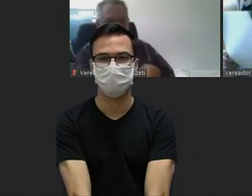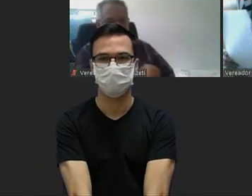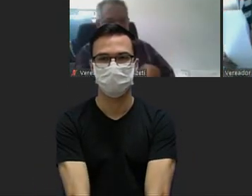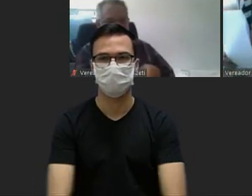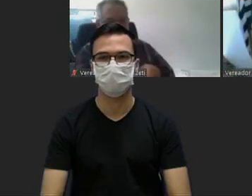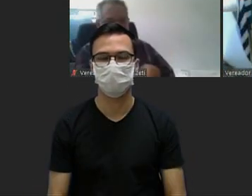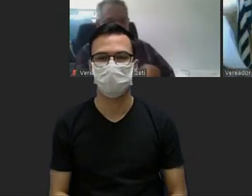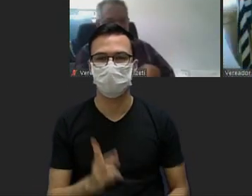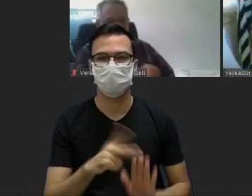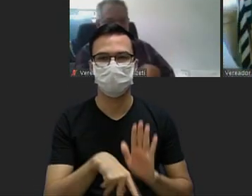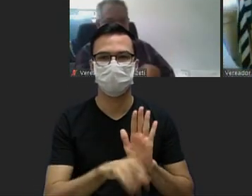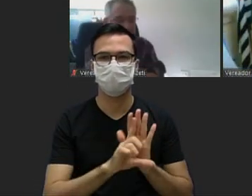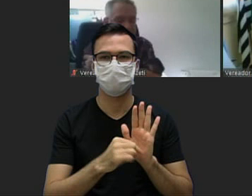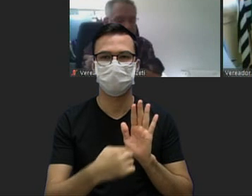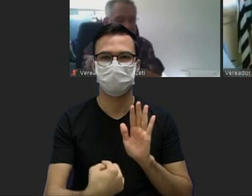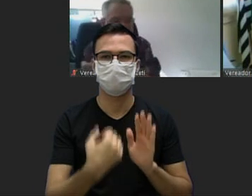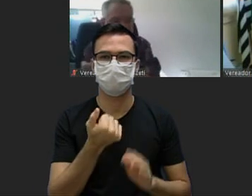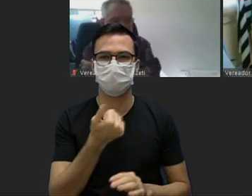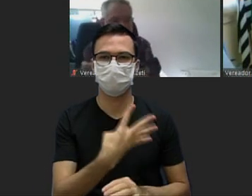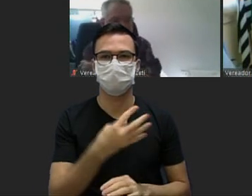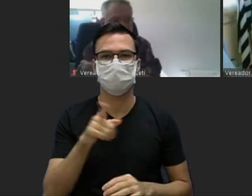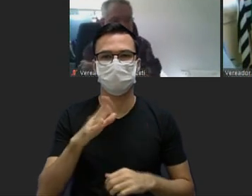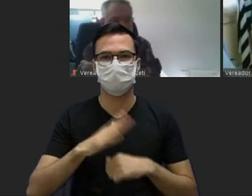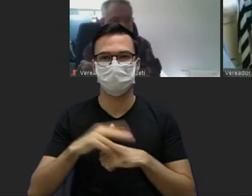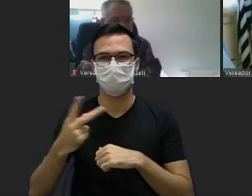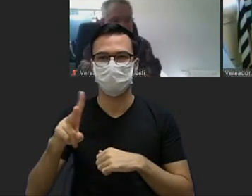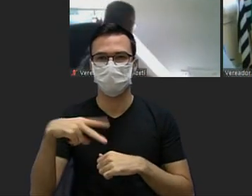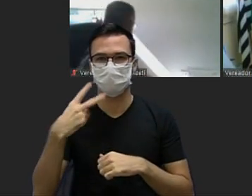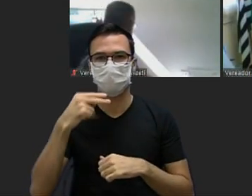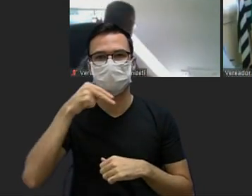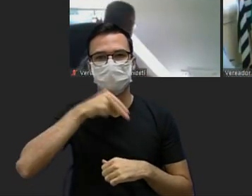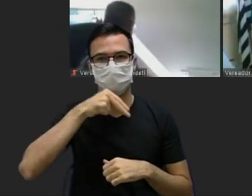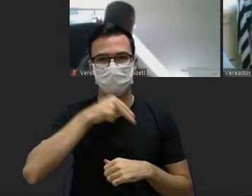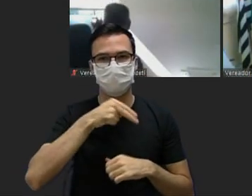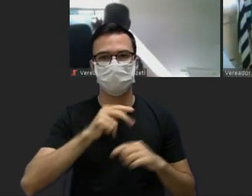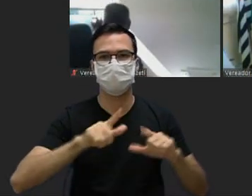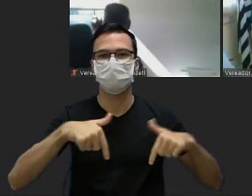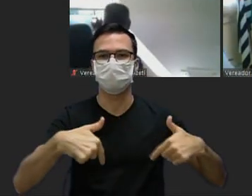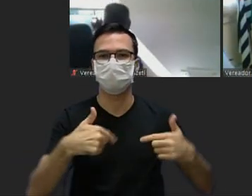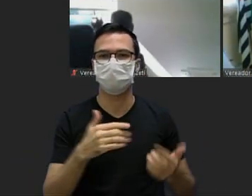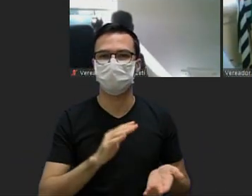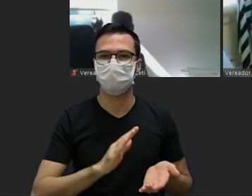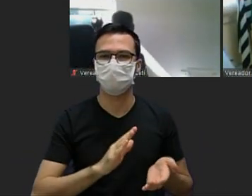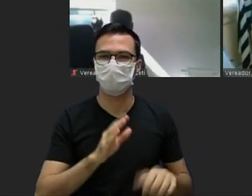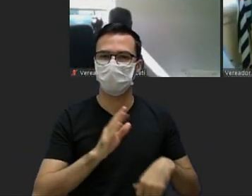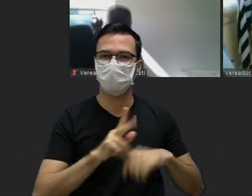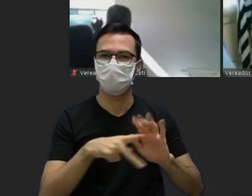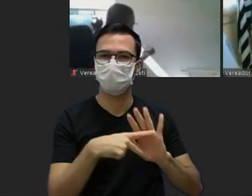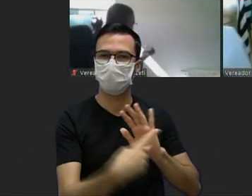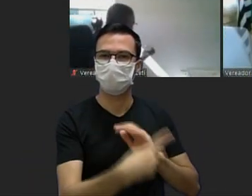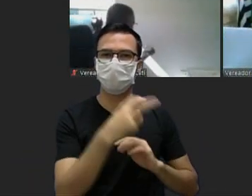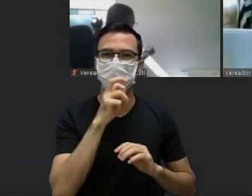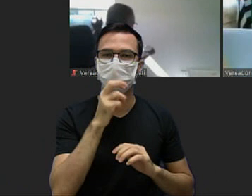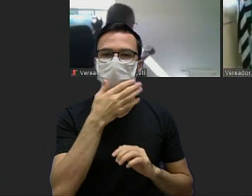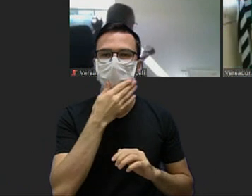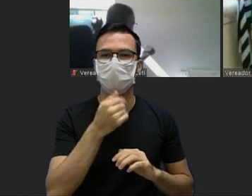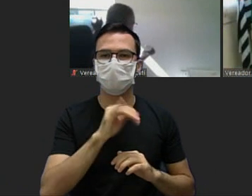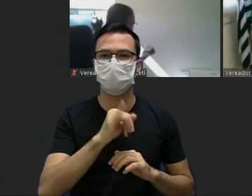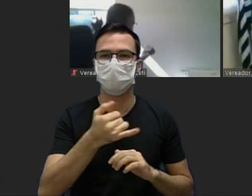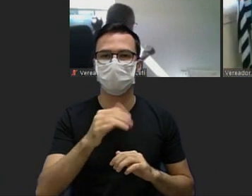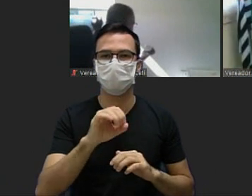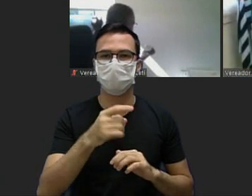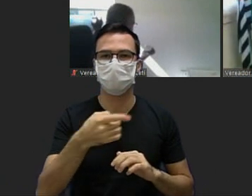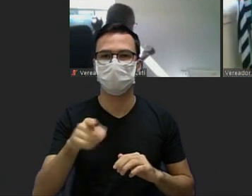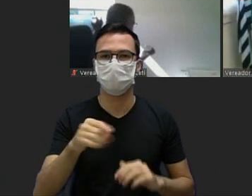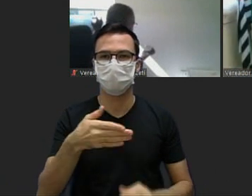projeto de decreto legislativo 14 2020 do vereador Anselmo Rolim Neto concede título de cidadão Sorocabana o senhor João Ferreira de